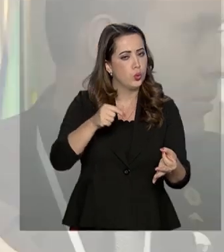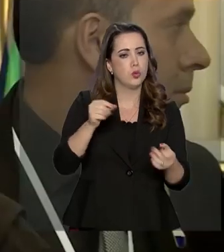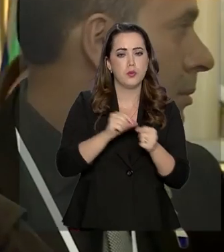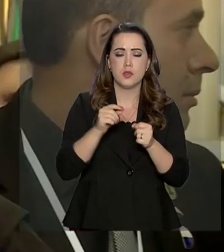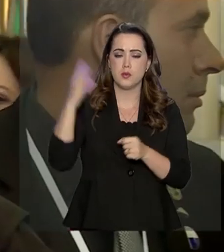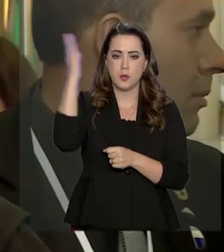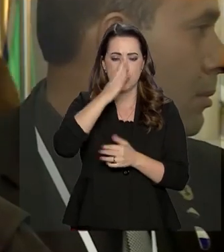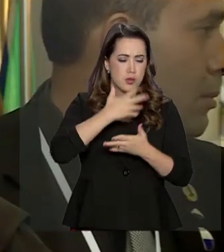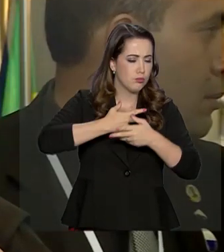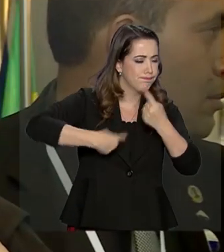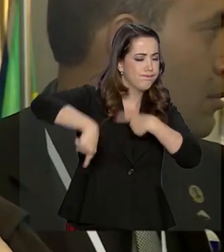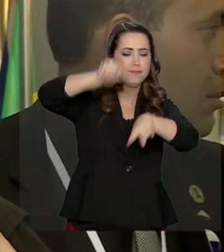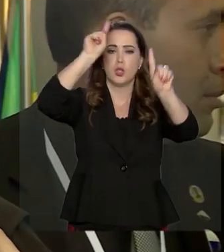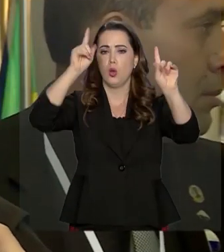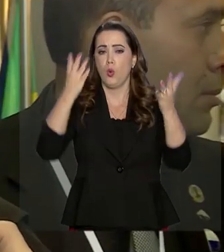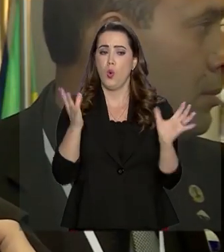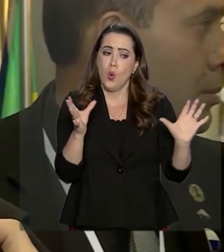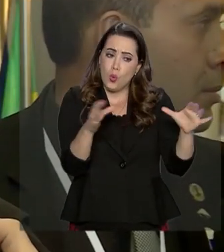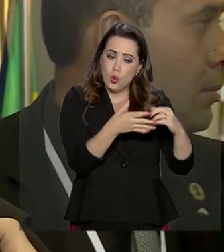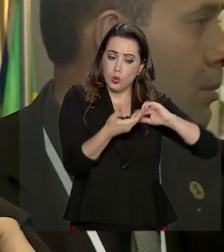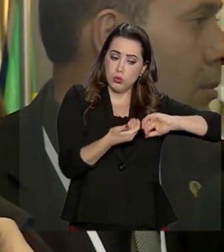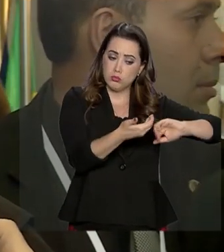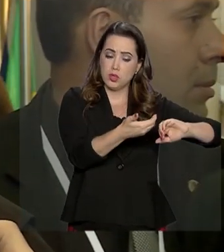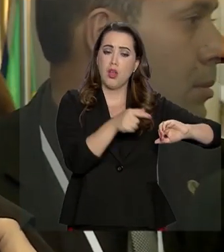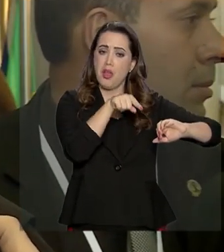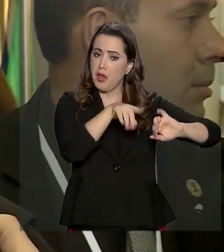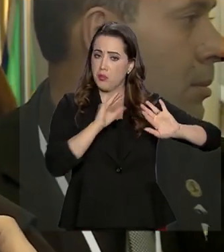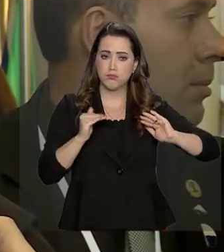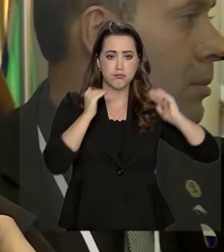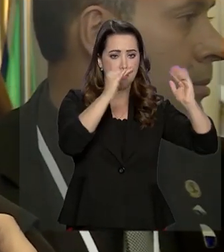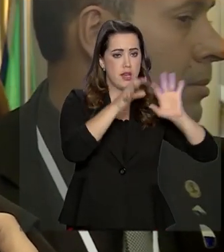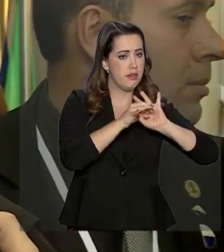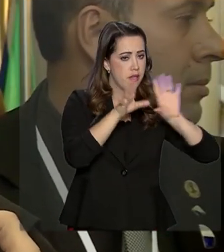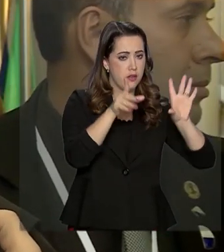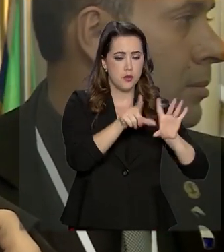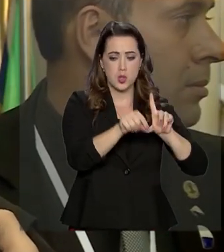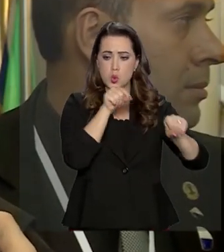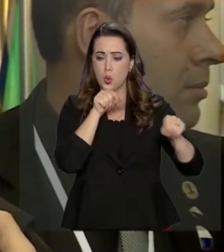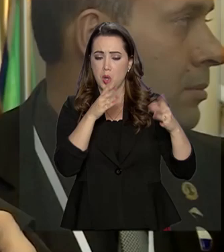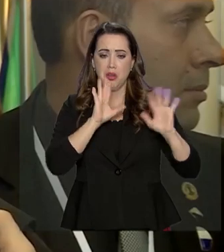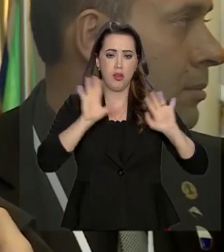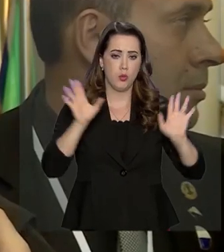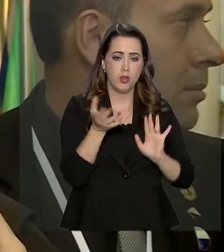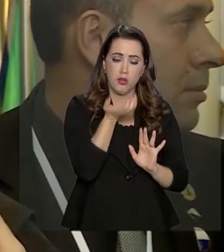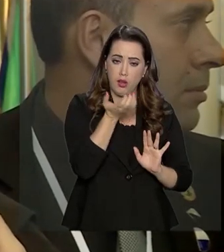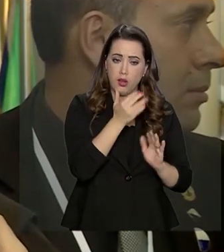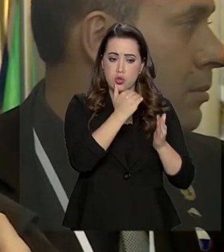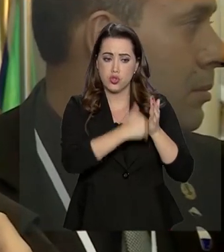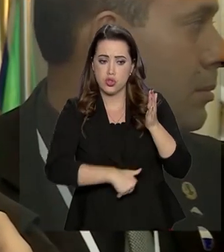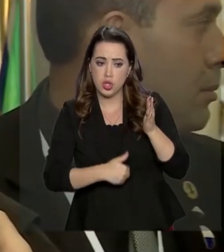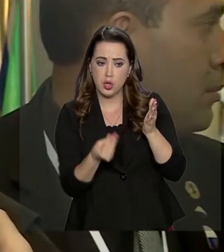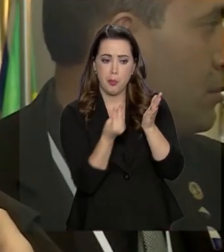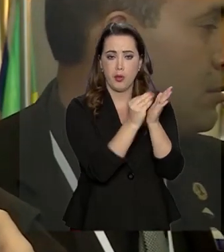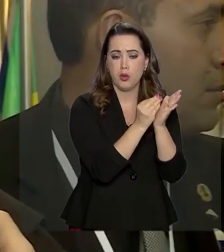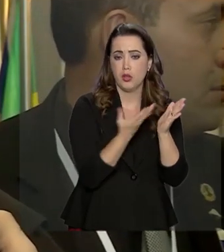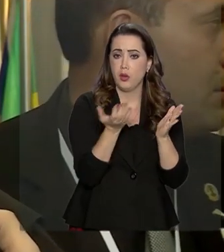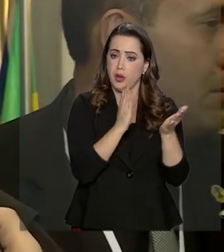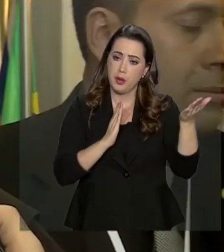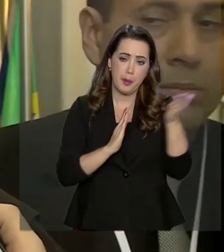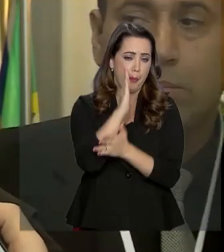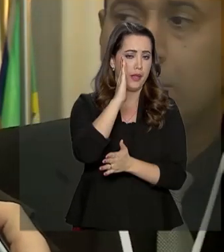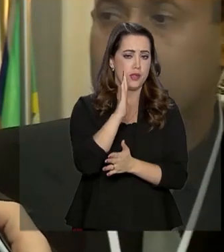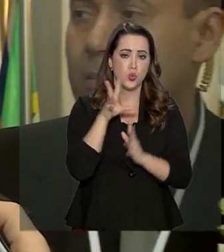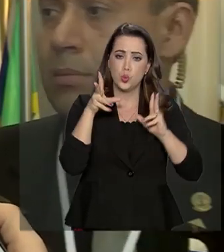decolar. O parlamento é soberano para fazer os polimentos, tirar alguma coisa. É soberano, tá certo? A gostaria que passasse